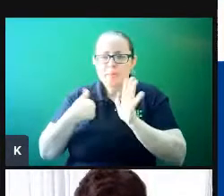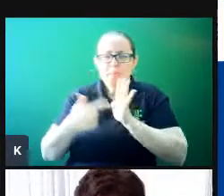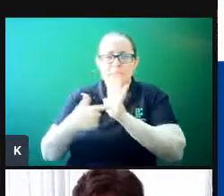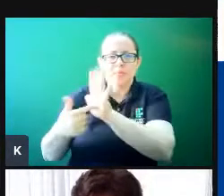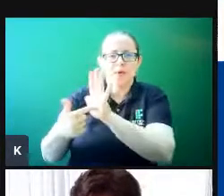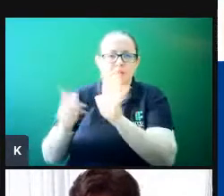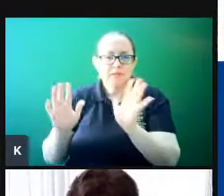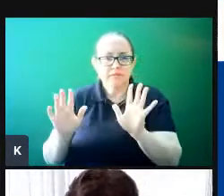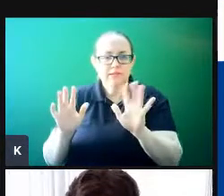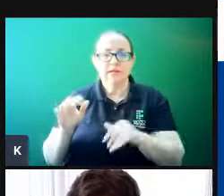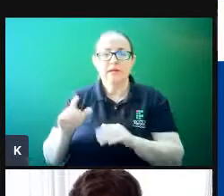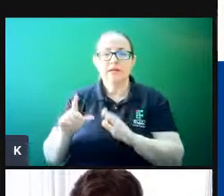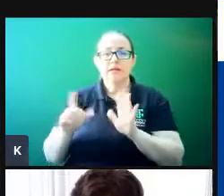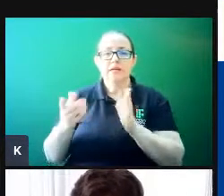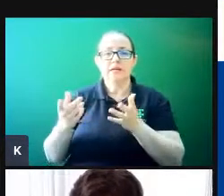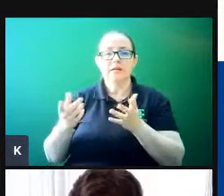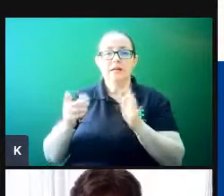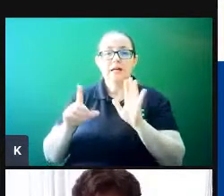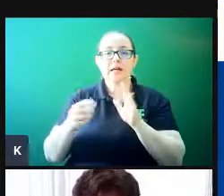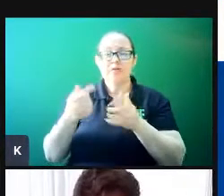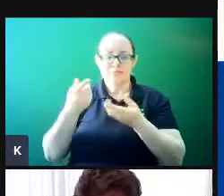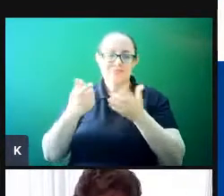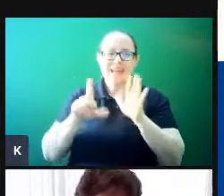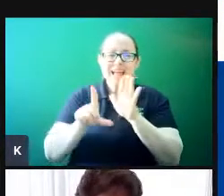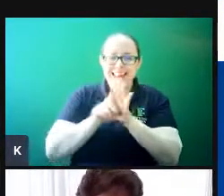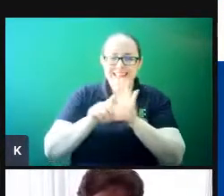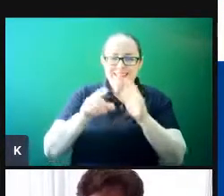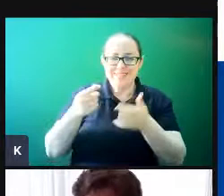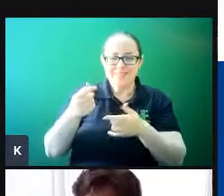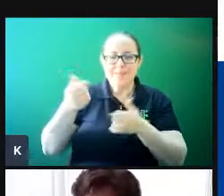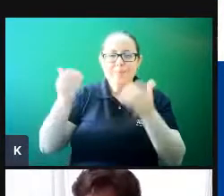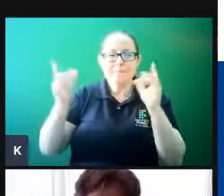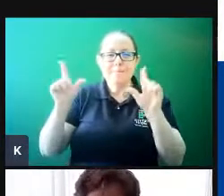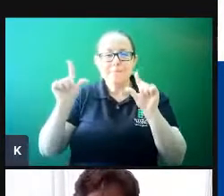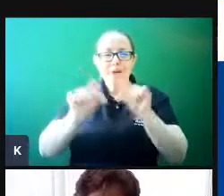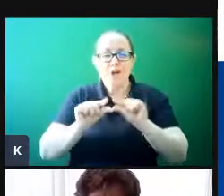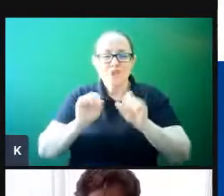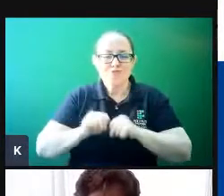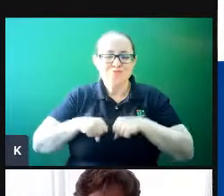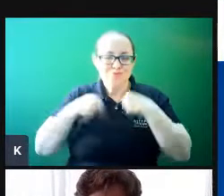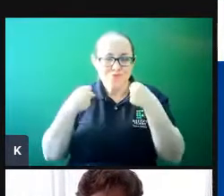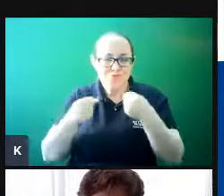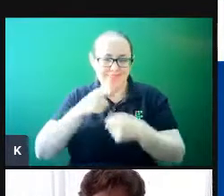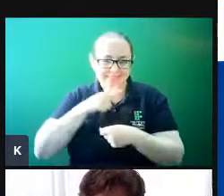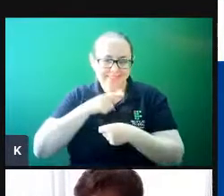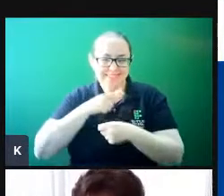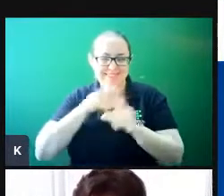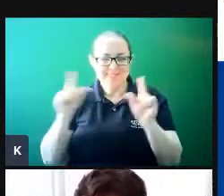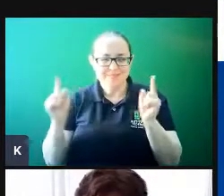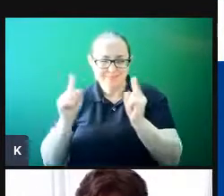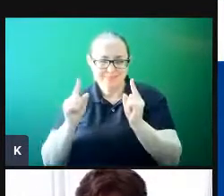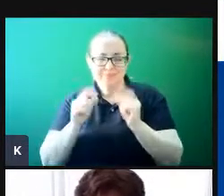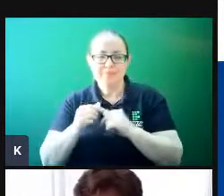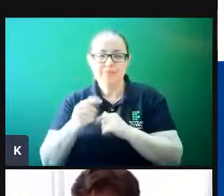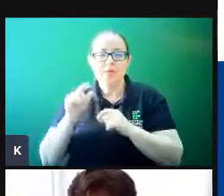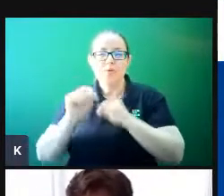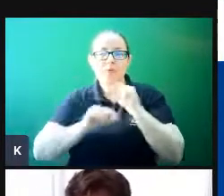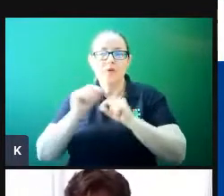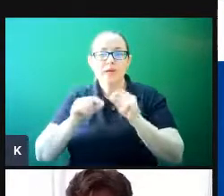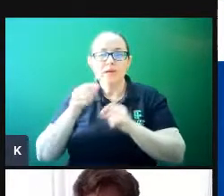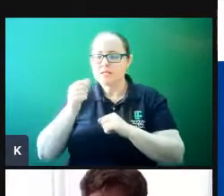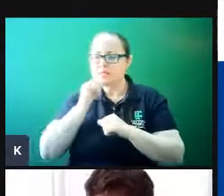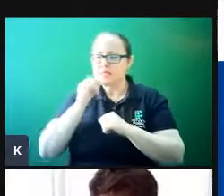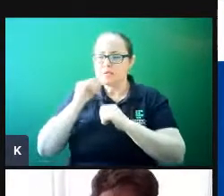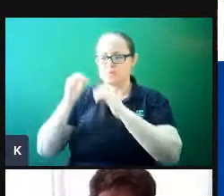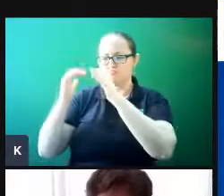Então, a lei do menor esforço é uma estratégia que o nosso corpo faz para otimizar a nossa energia. Então, se é uma coisa conhecida, não preciso